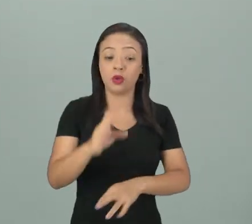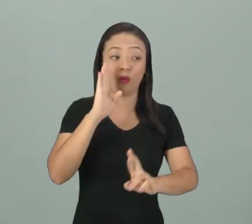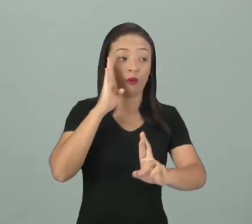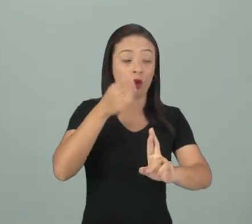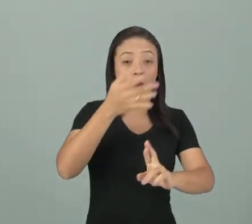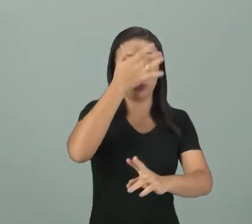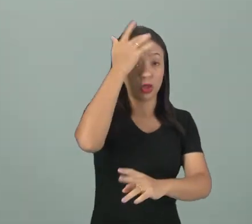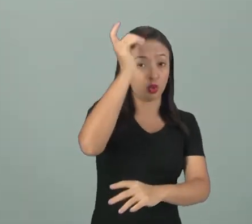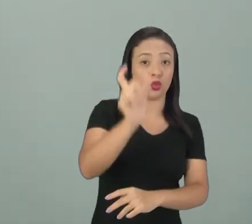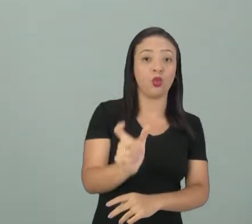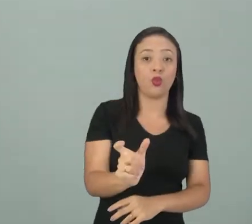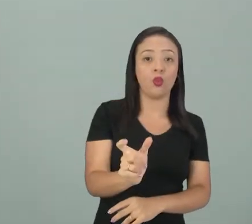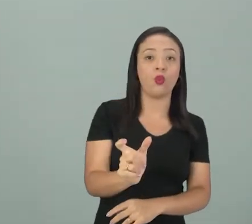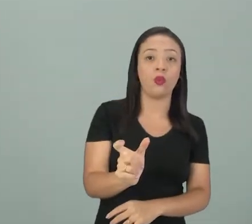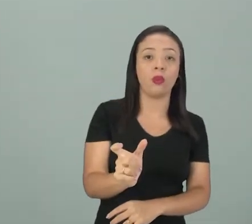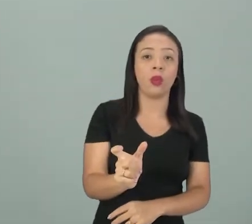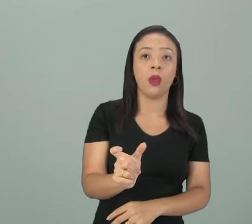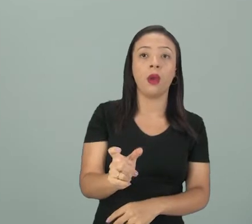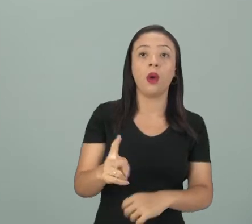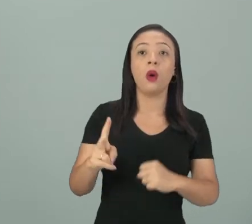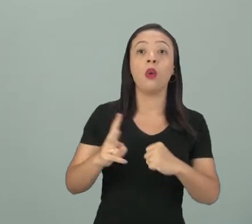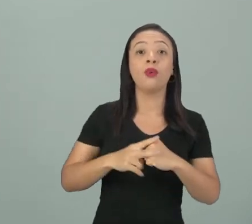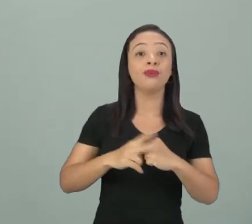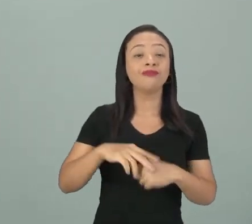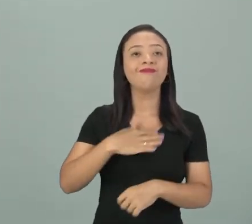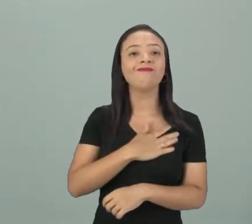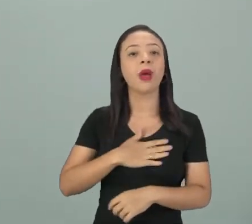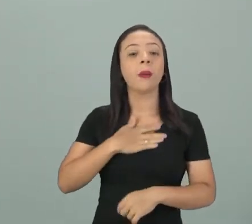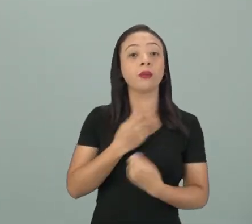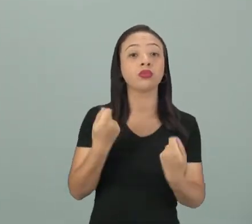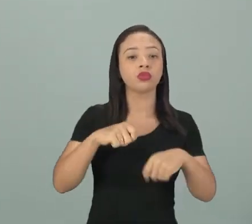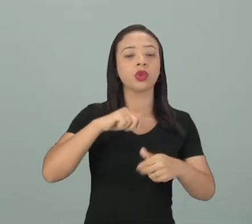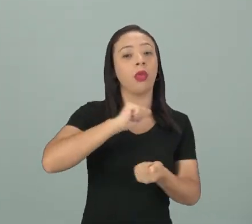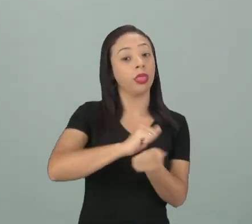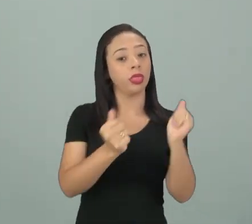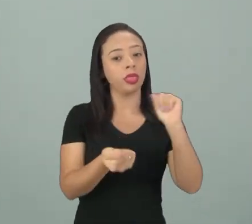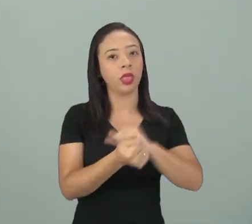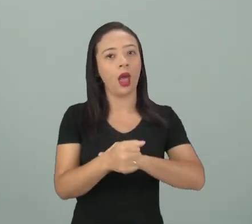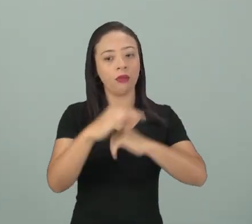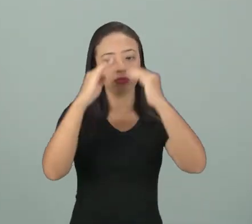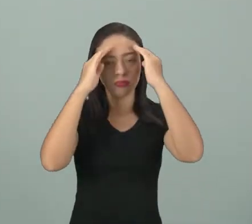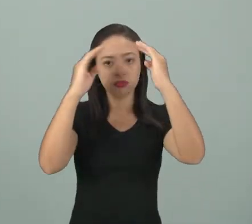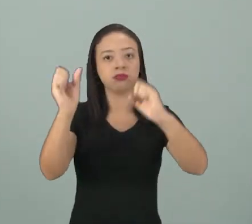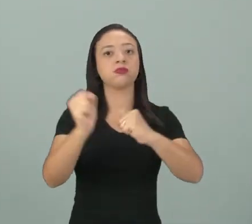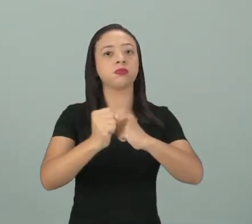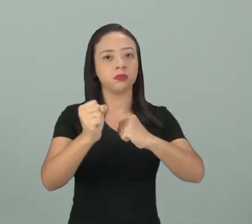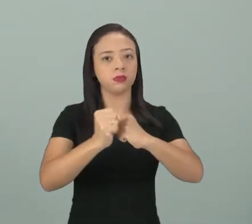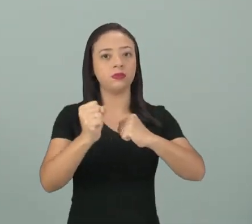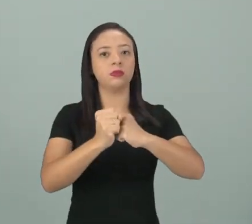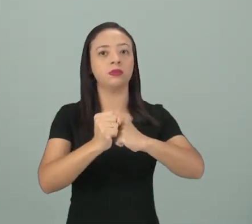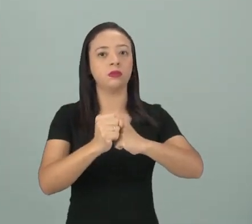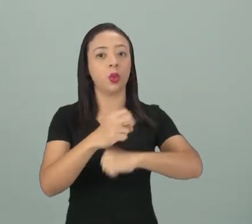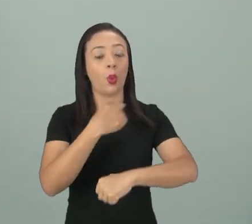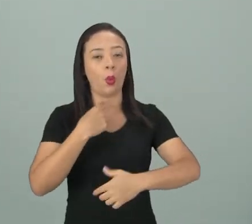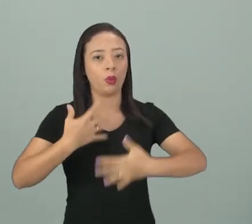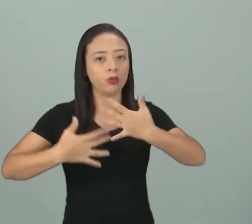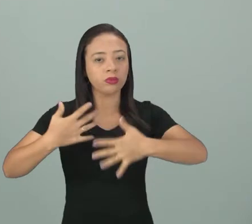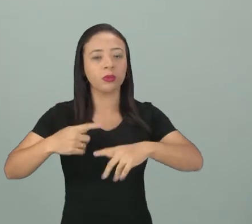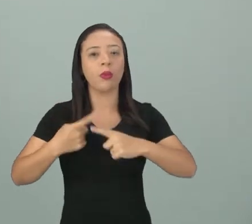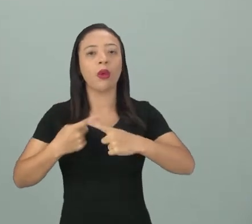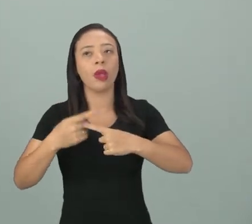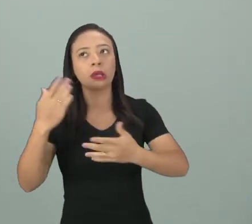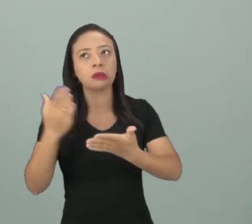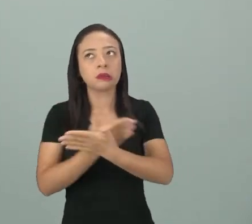pessoa. O verbo gustar, ele modifica de acordo com o substantivo, tá? Para não confundir, porque às vezes o que